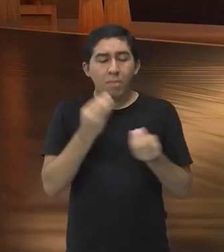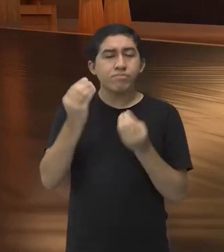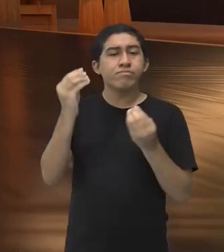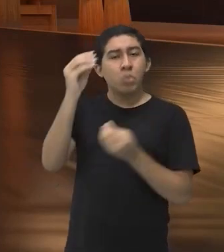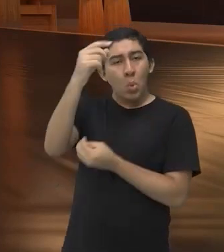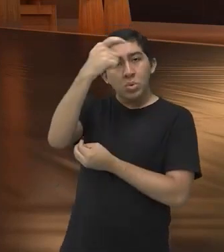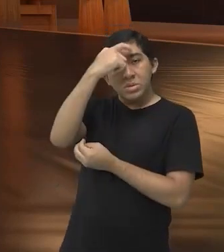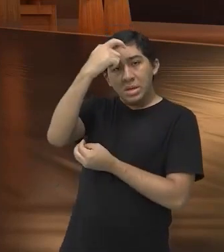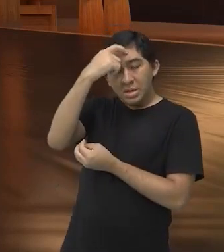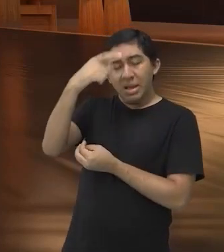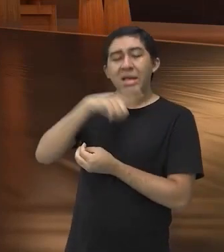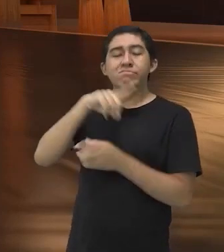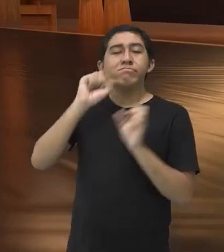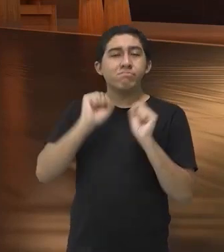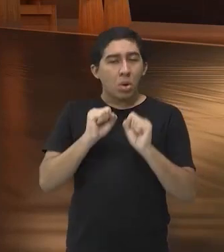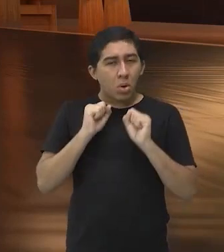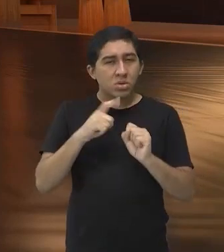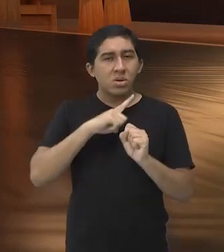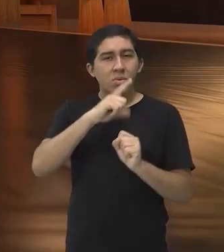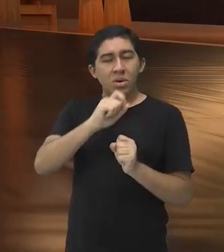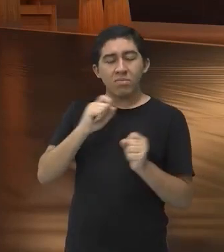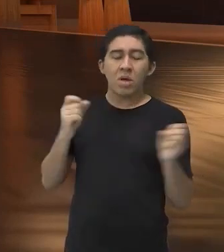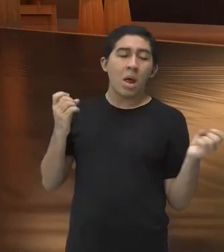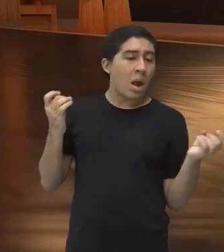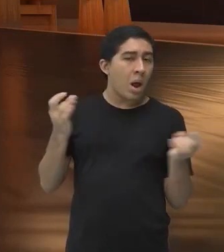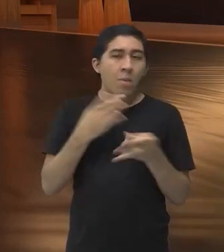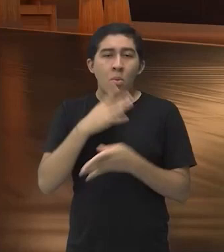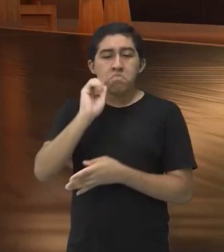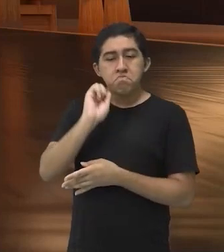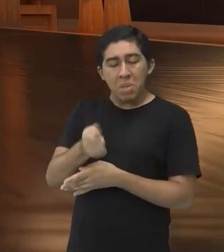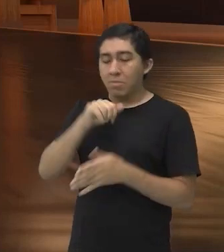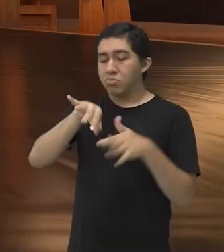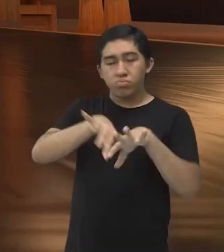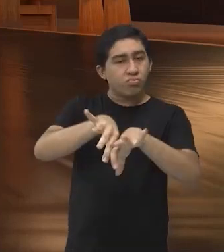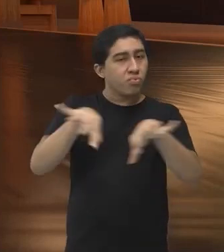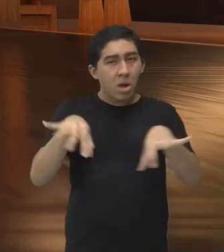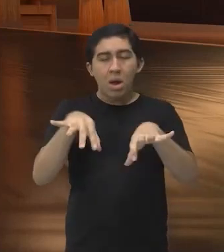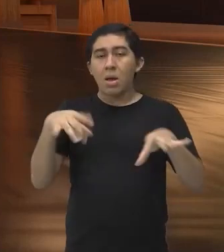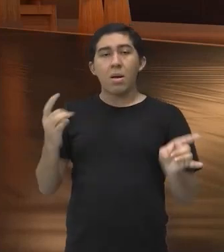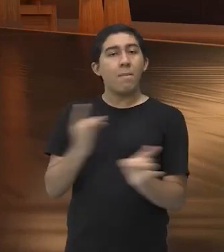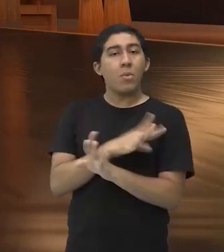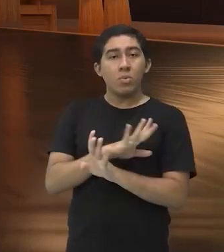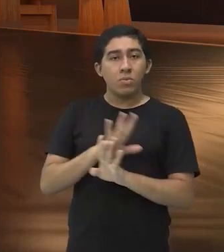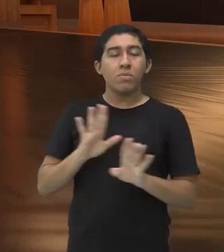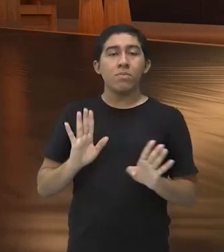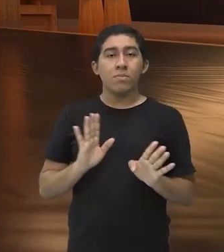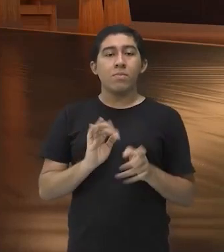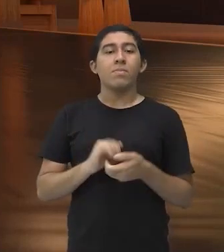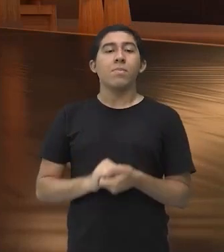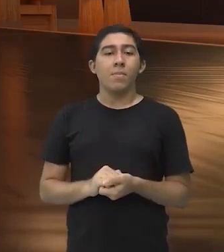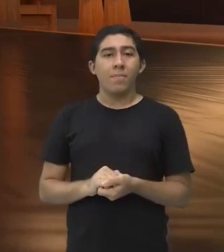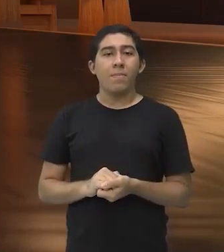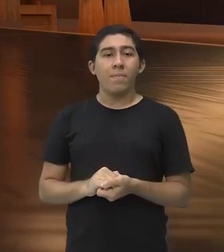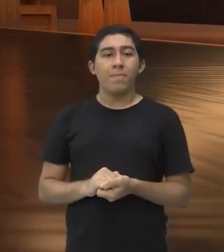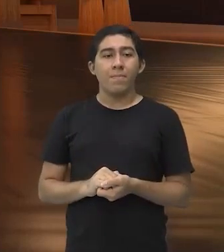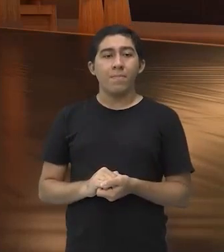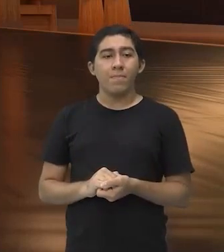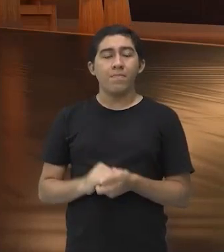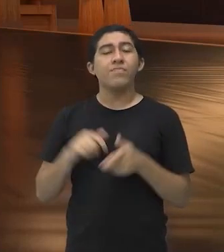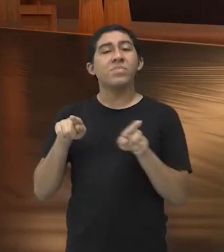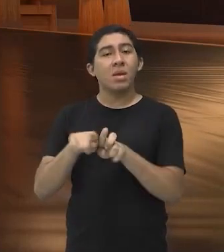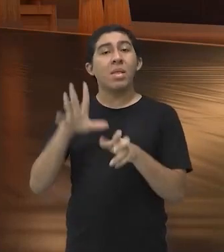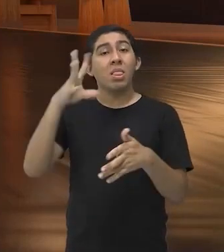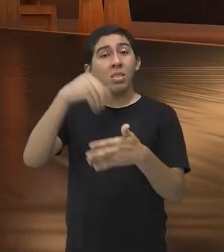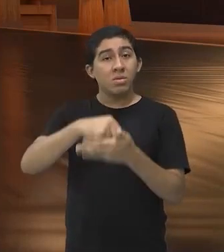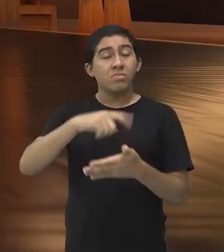E aí, ele pode optar por finalizar a luta e essa luta é encerrada por esses elementos, tá bom? Dentro do Jiu